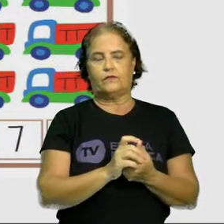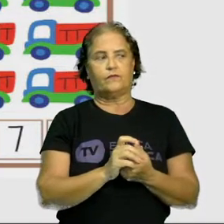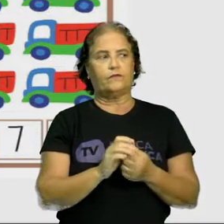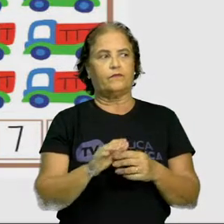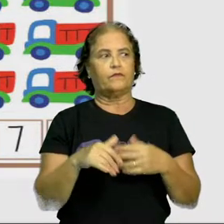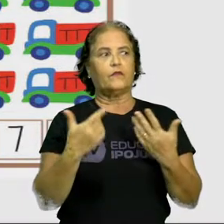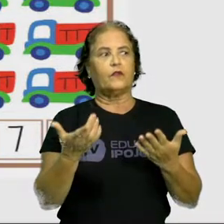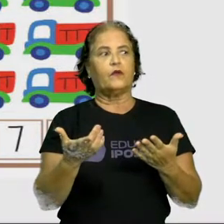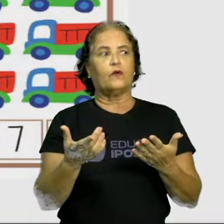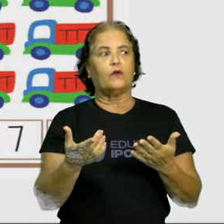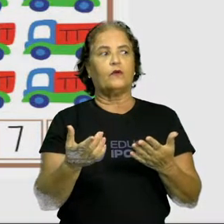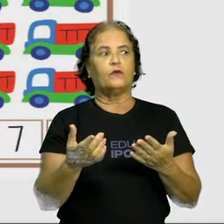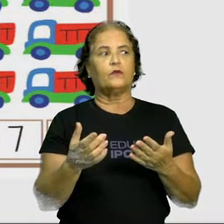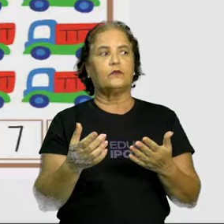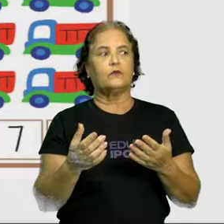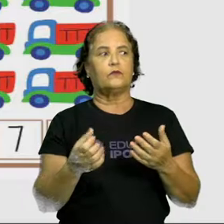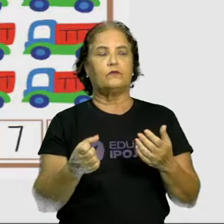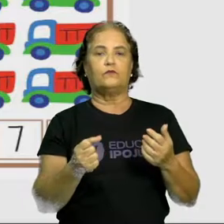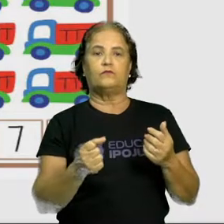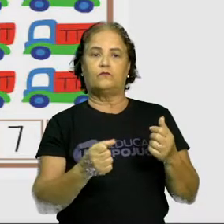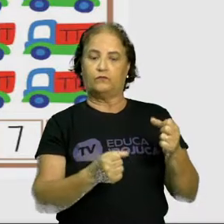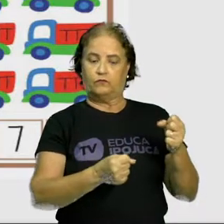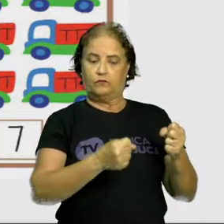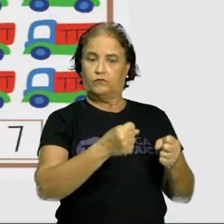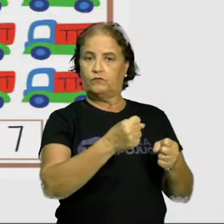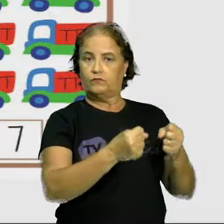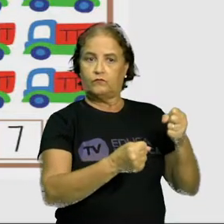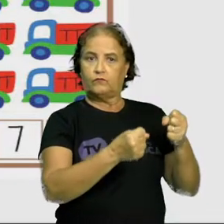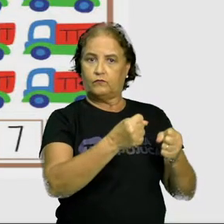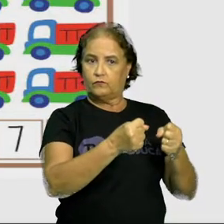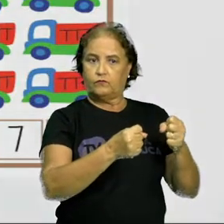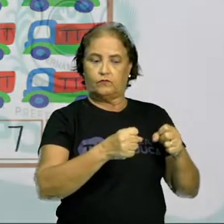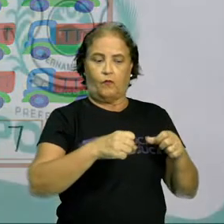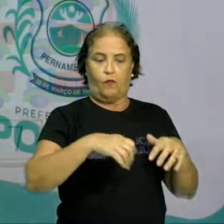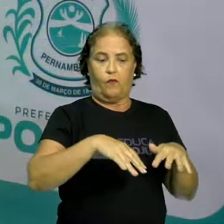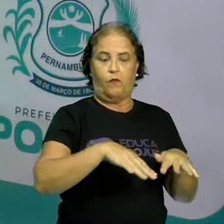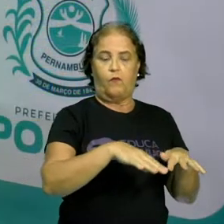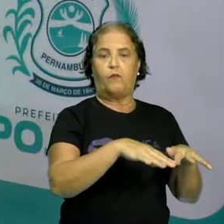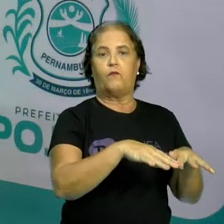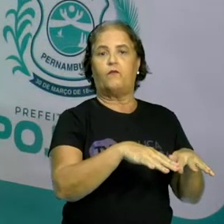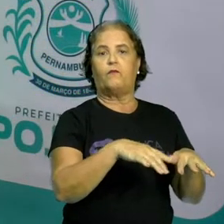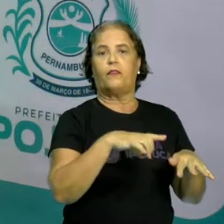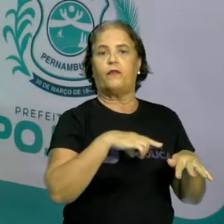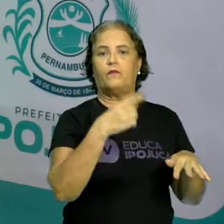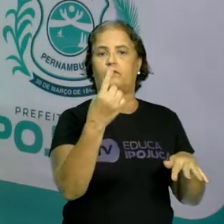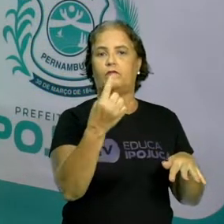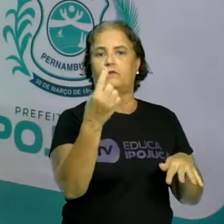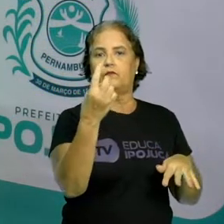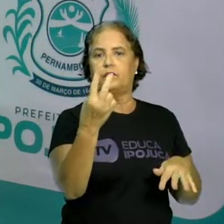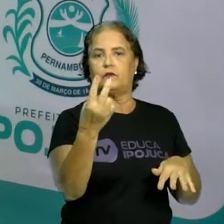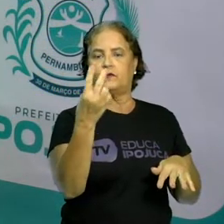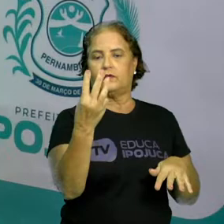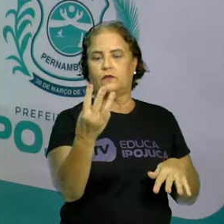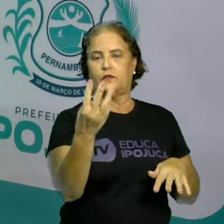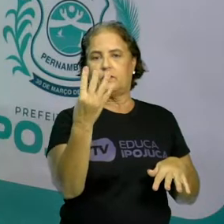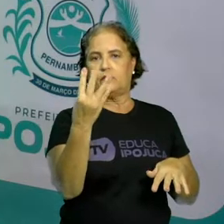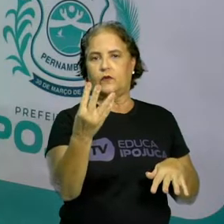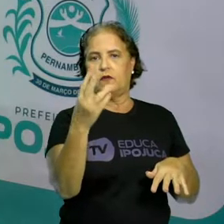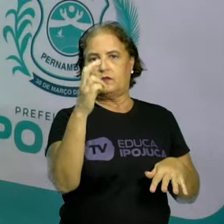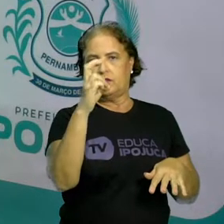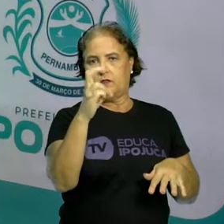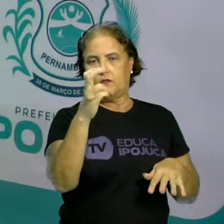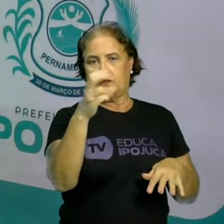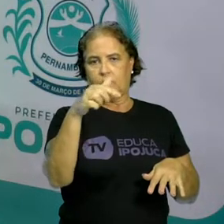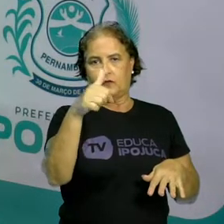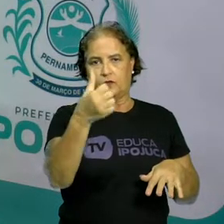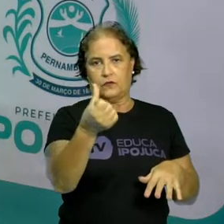quantos tratores. E aí, vamos contar comigo? Nós temos um, dois, três, quatro, cinco,